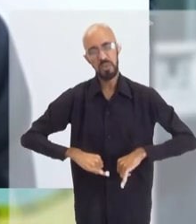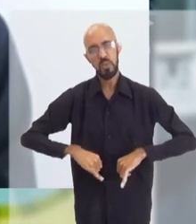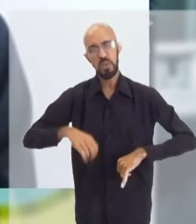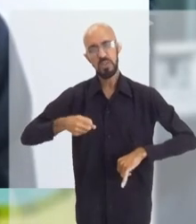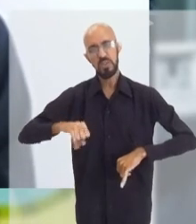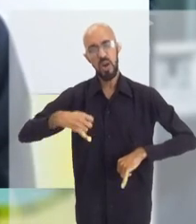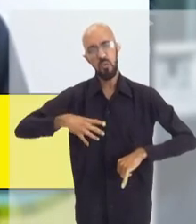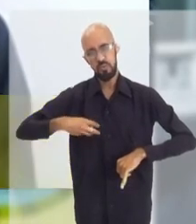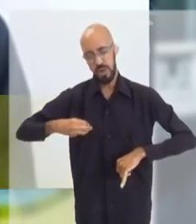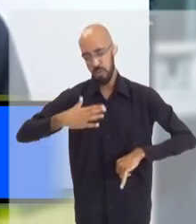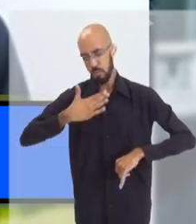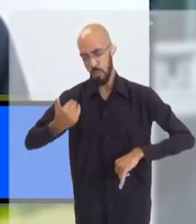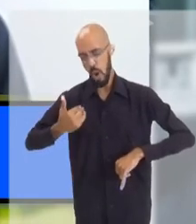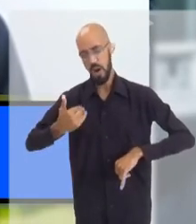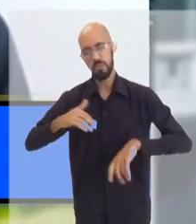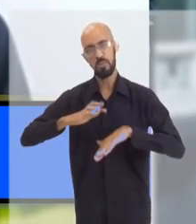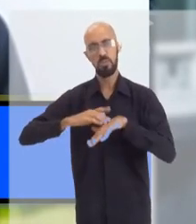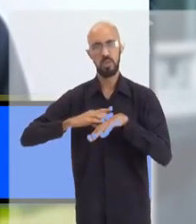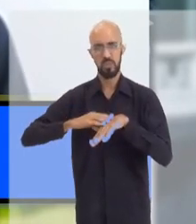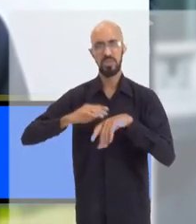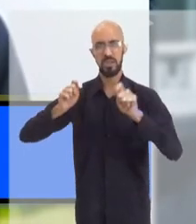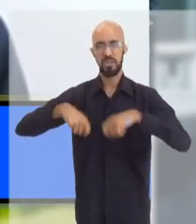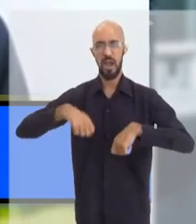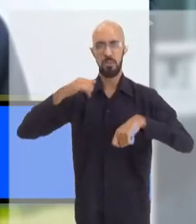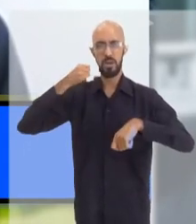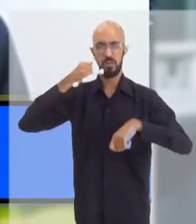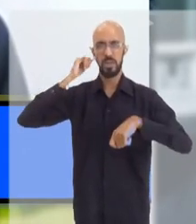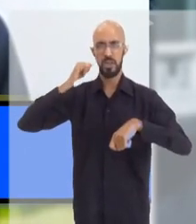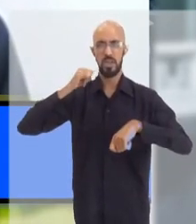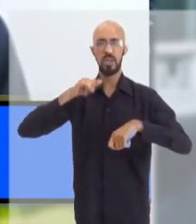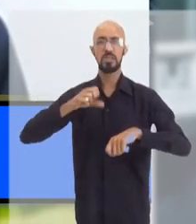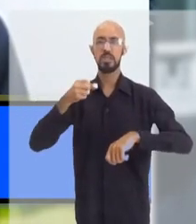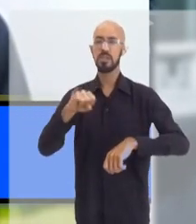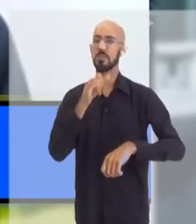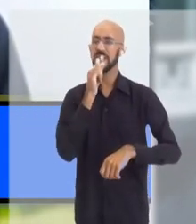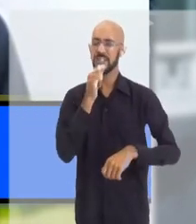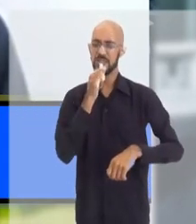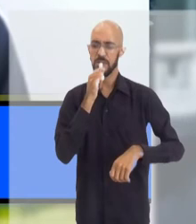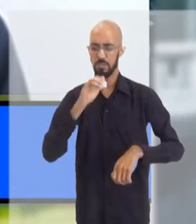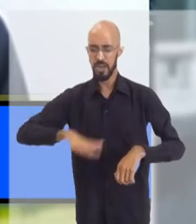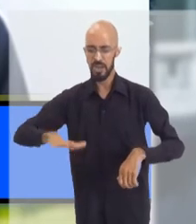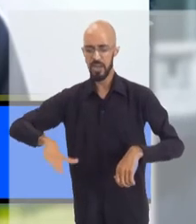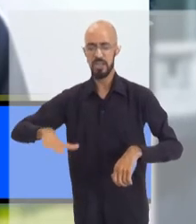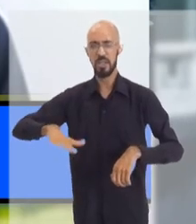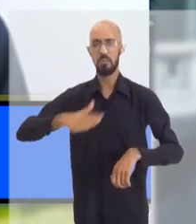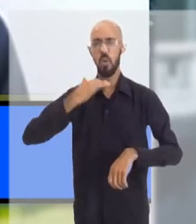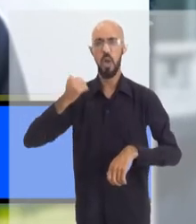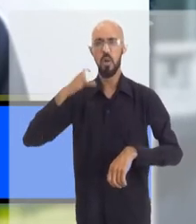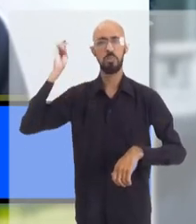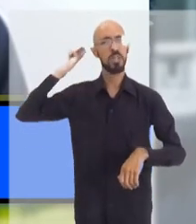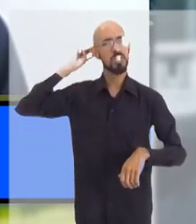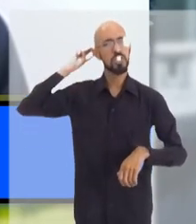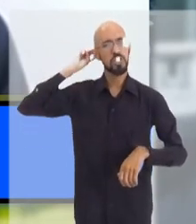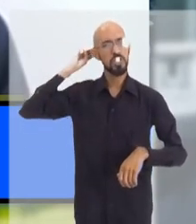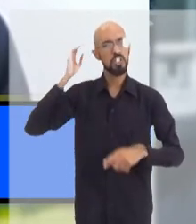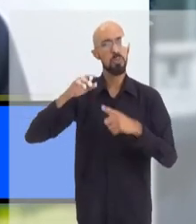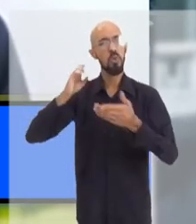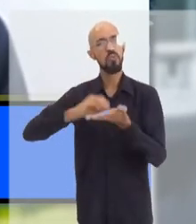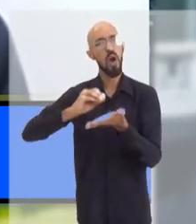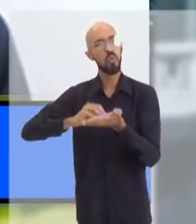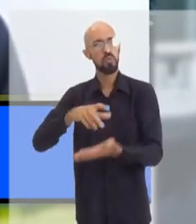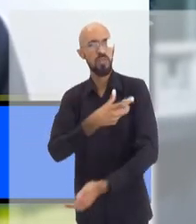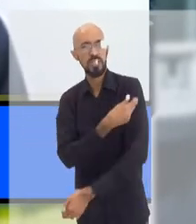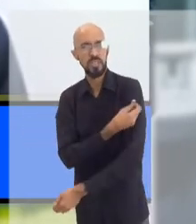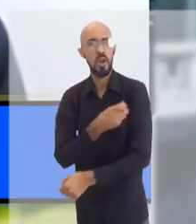para uma doença que evitava. Você tem uma criança que morreu de meningite porque não tomou vacina, uma criança que